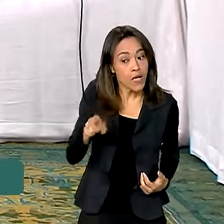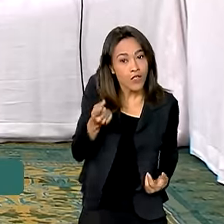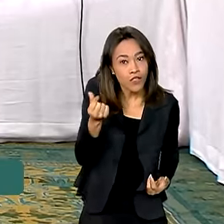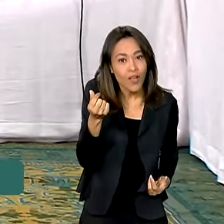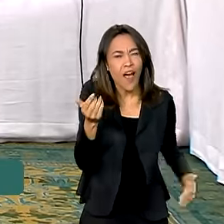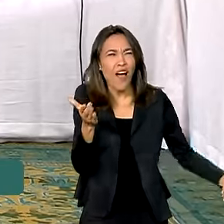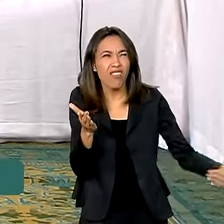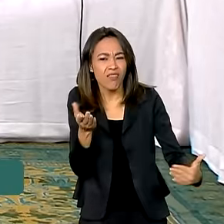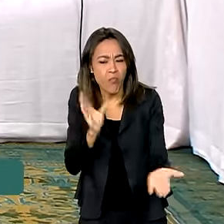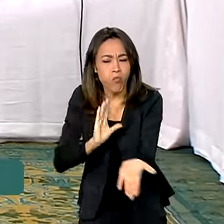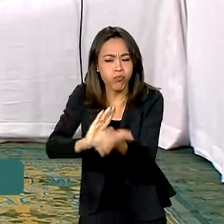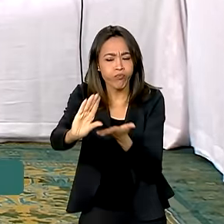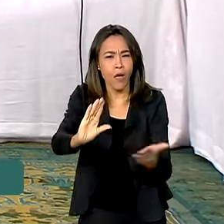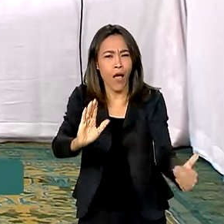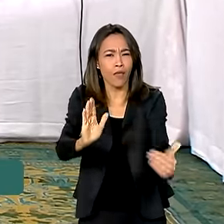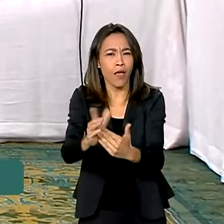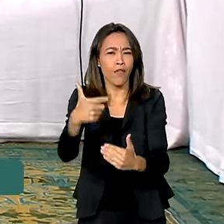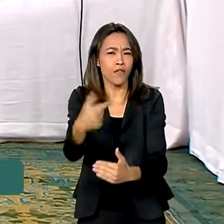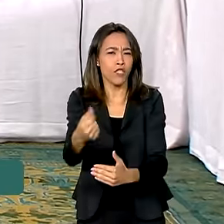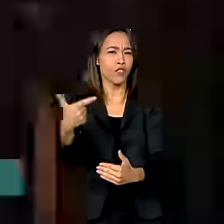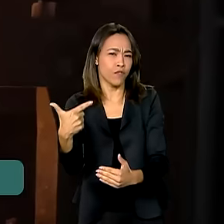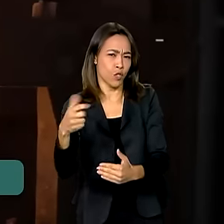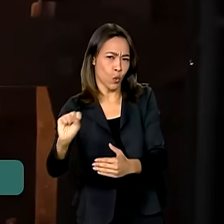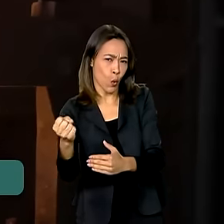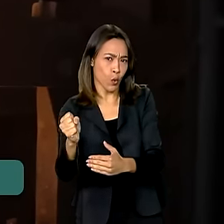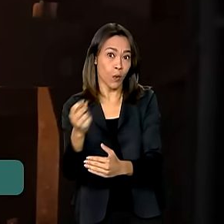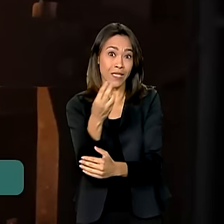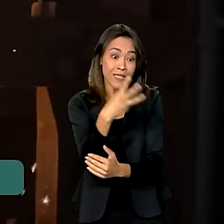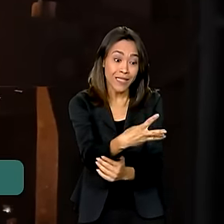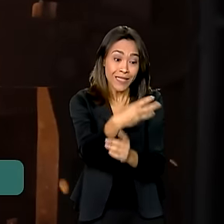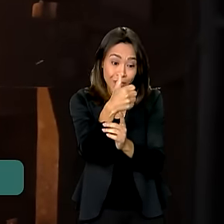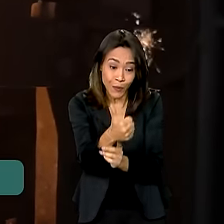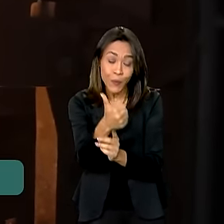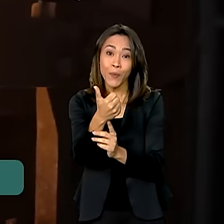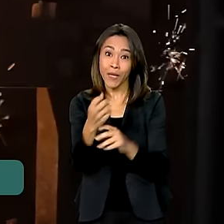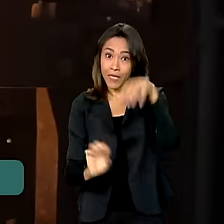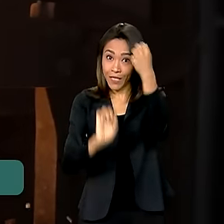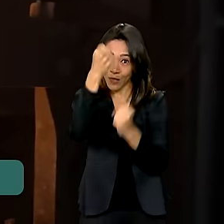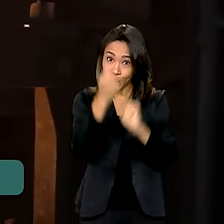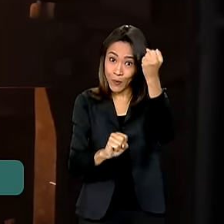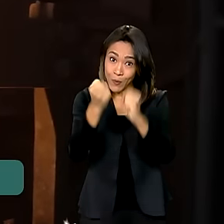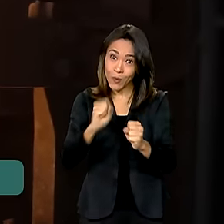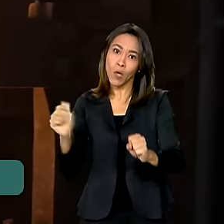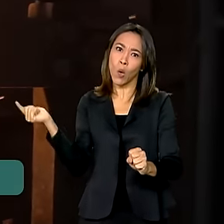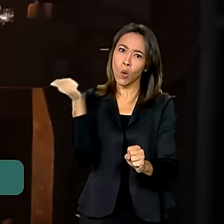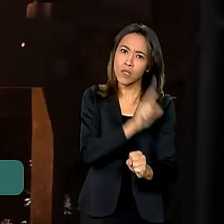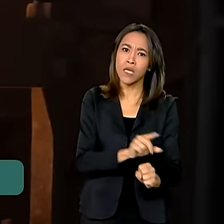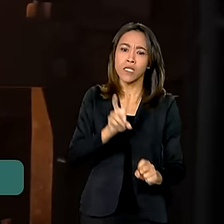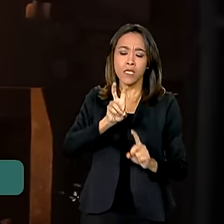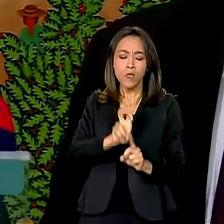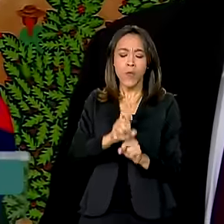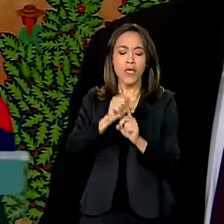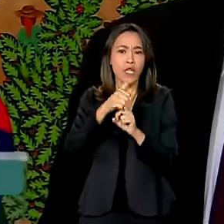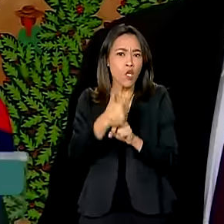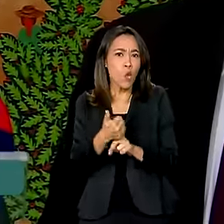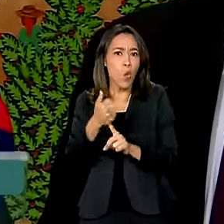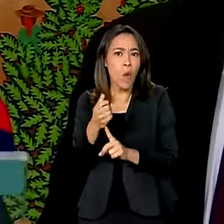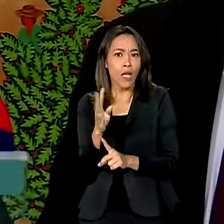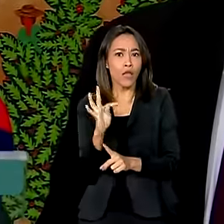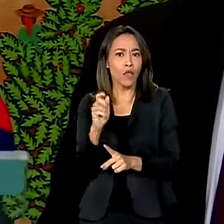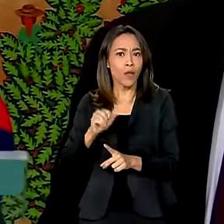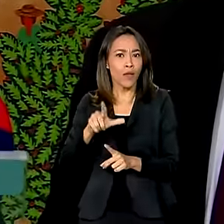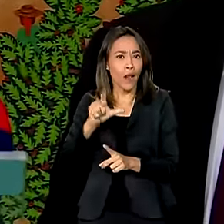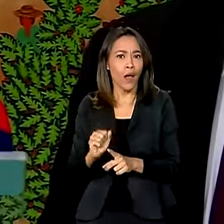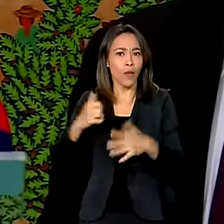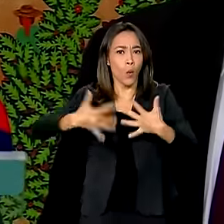2028 nas 31 usinas com capacidade de produzir mais de 51 milhões de toneladas. Nós fizemos